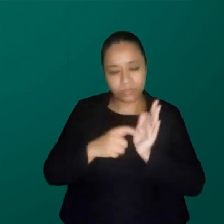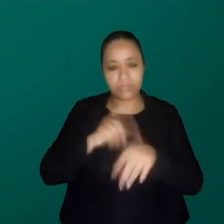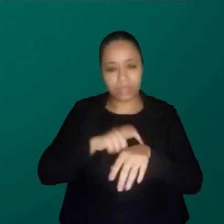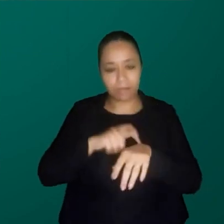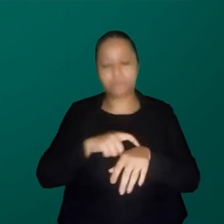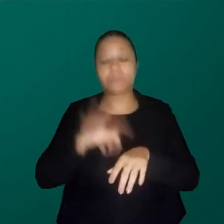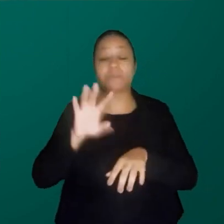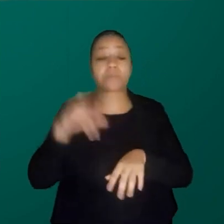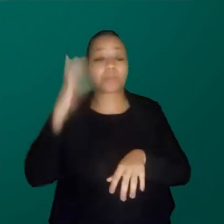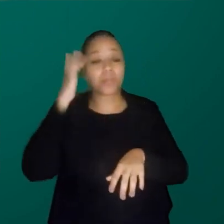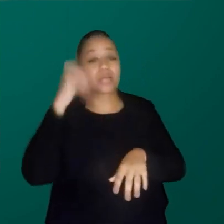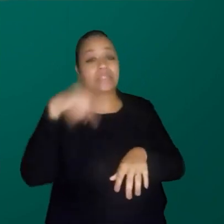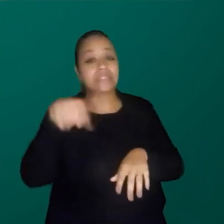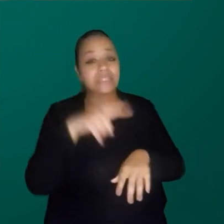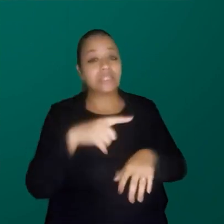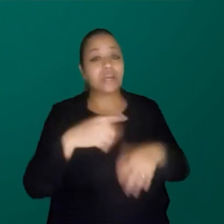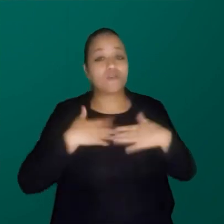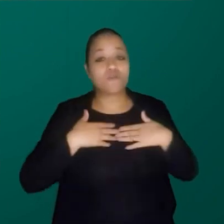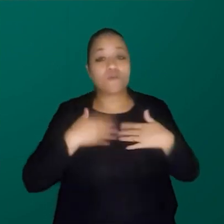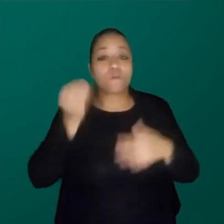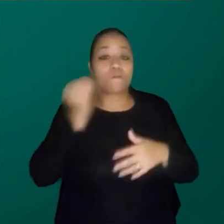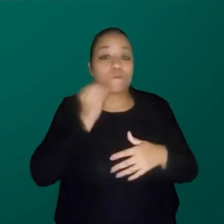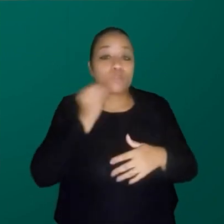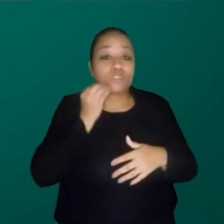a razão da gente